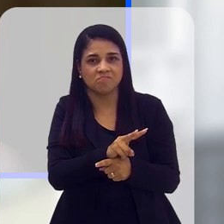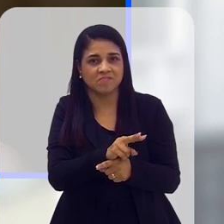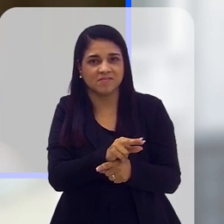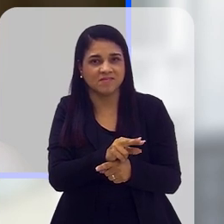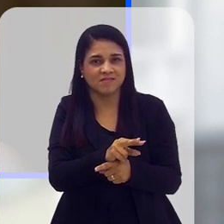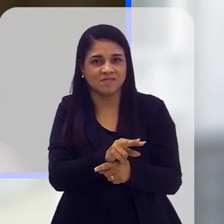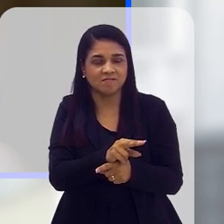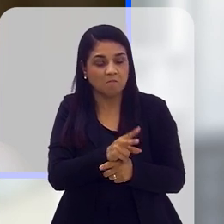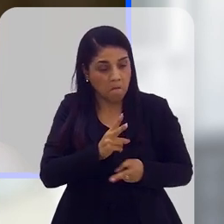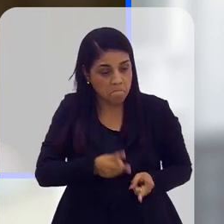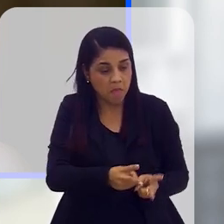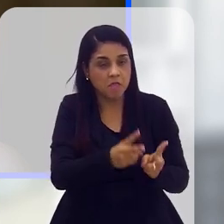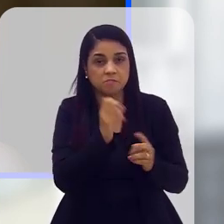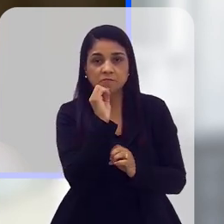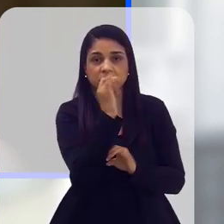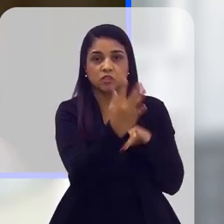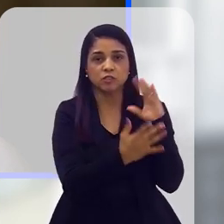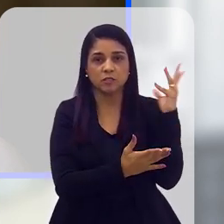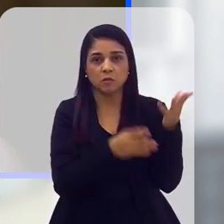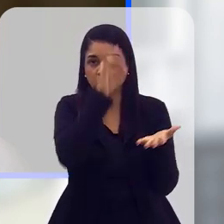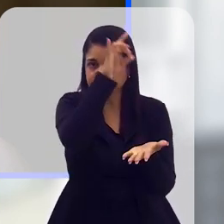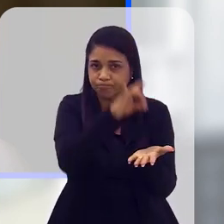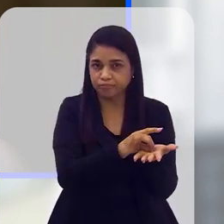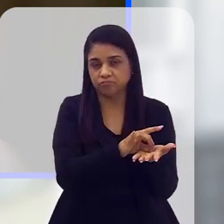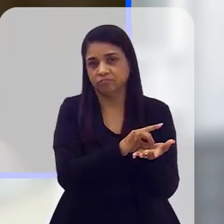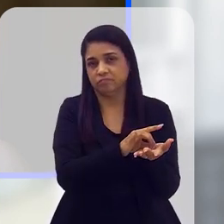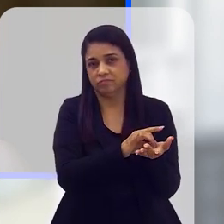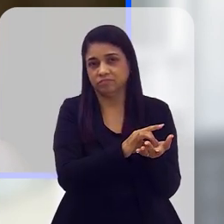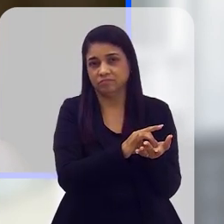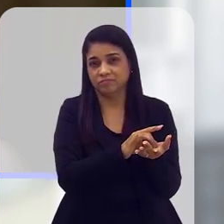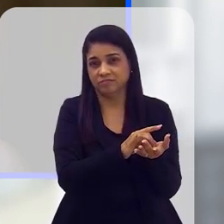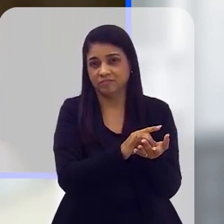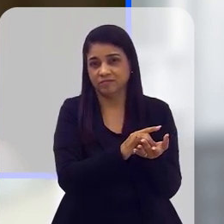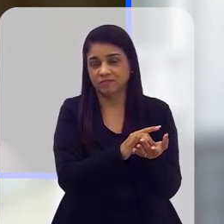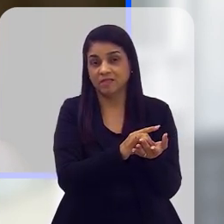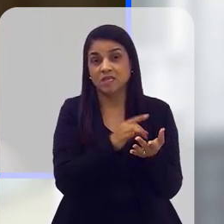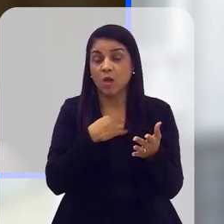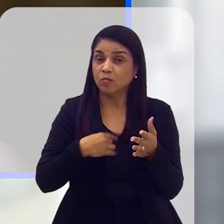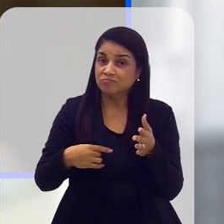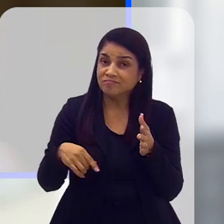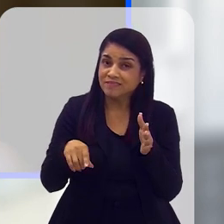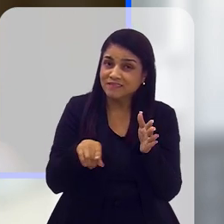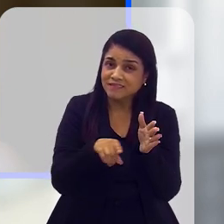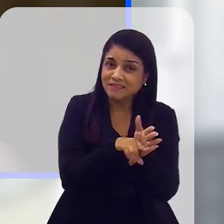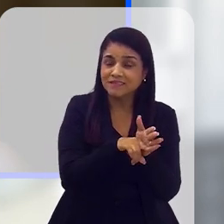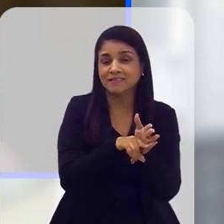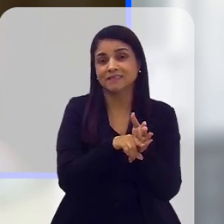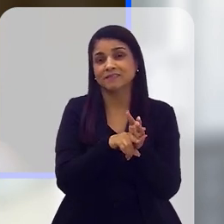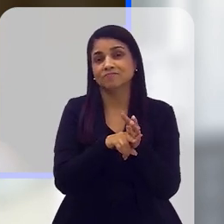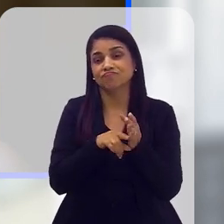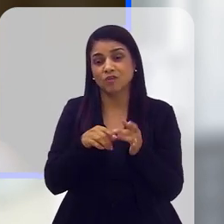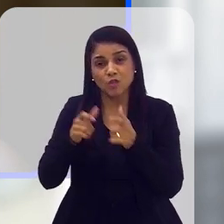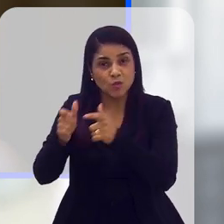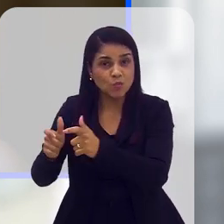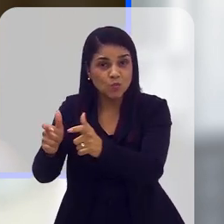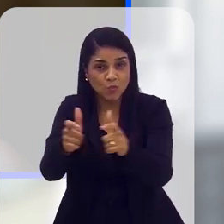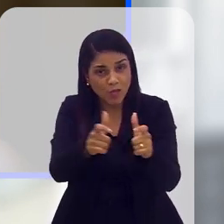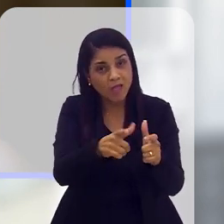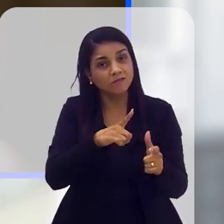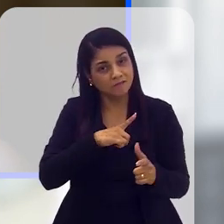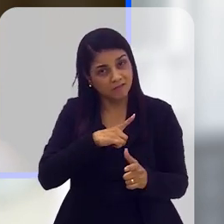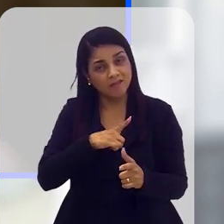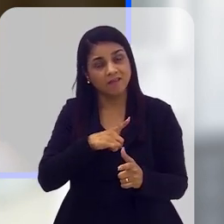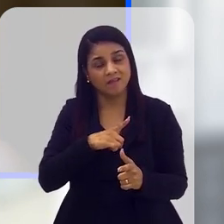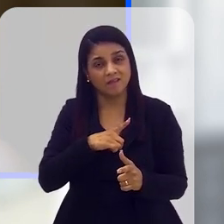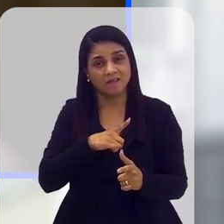preservada, né, com a vegetação nativa que ela tinha originalmente. E há um déficit gigantesco em relação a isso, e esse déficit está concentrado nas